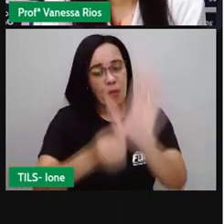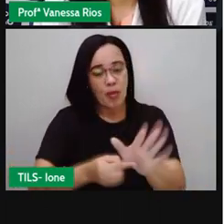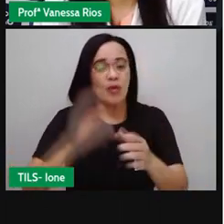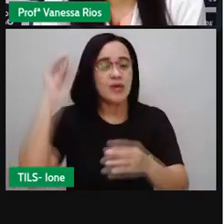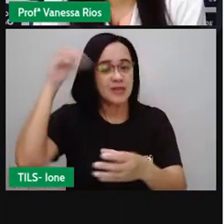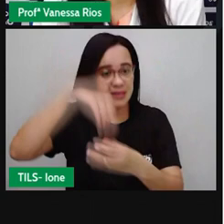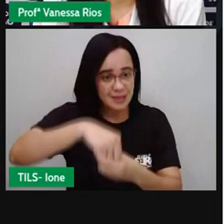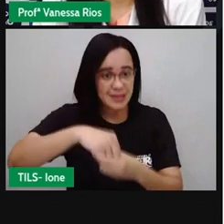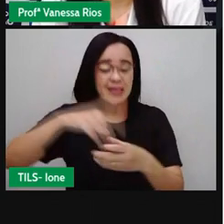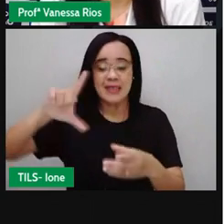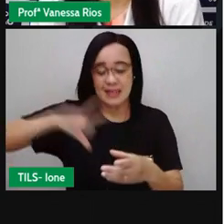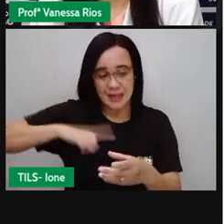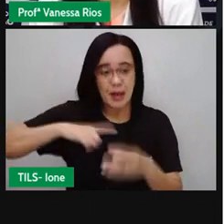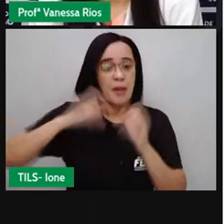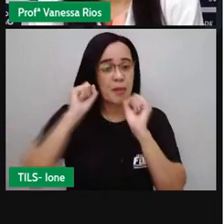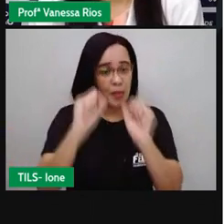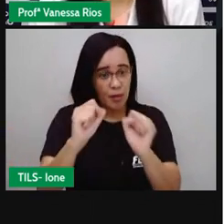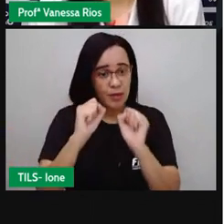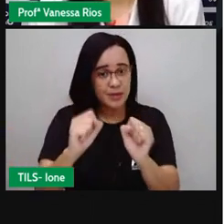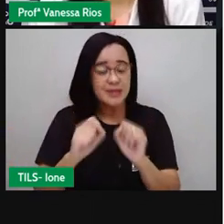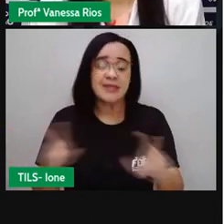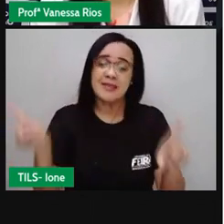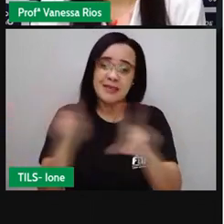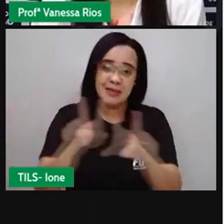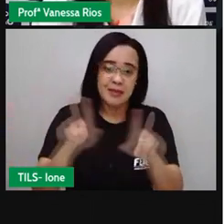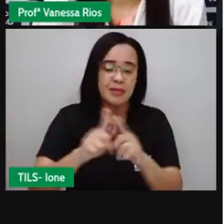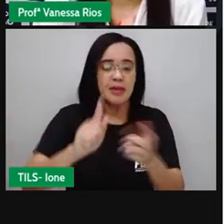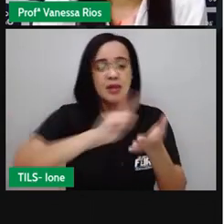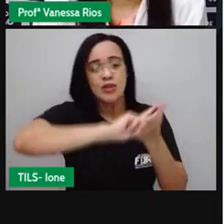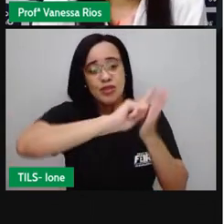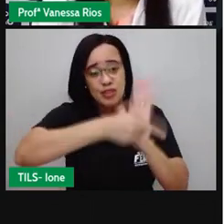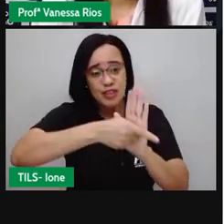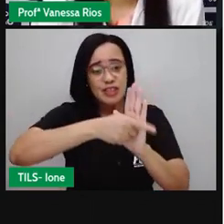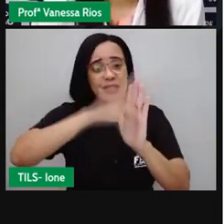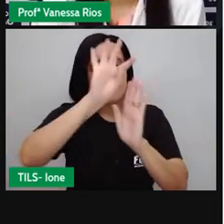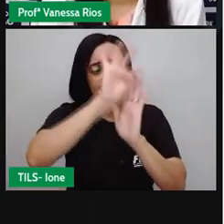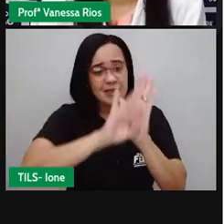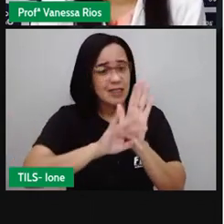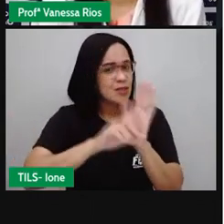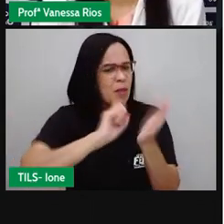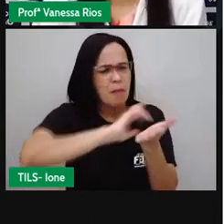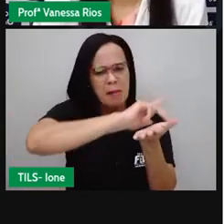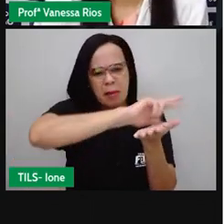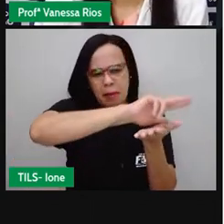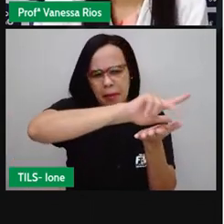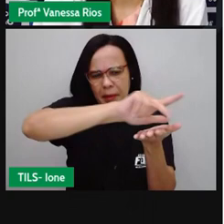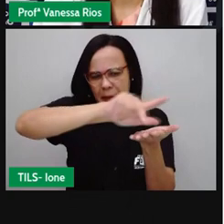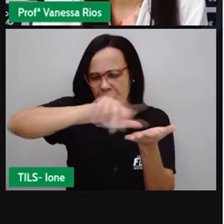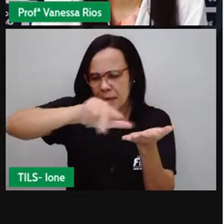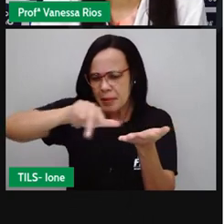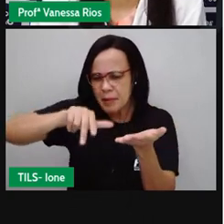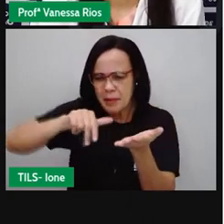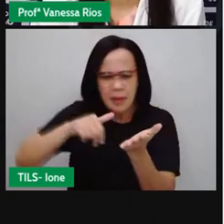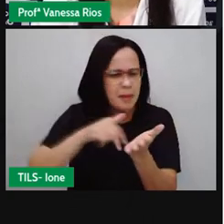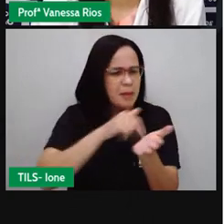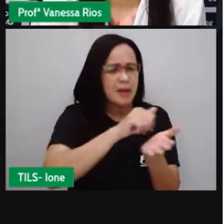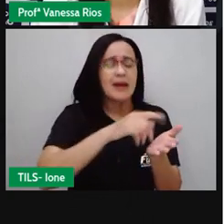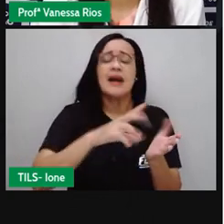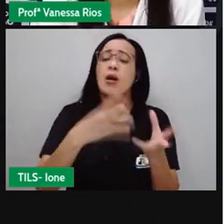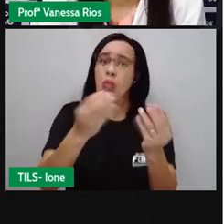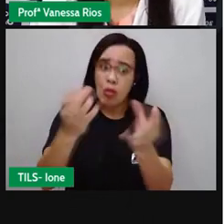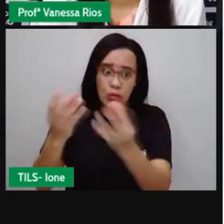quanto esse gênero textual ele é diverso em ideias é rico né naquilo que